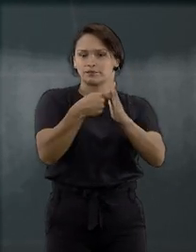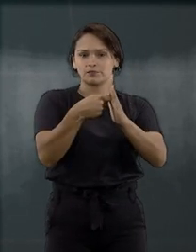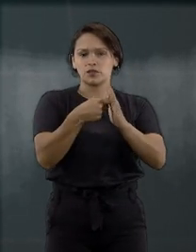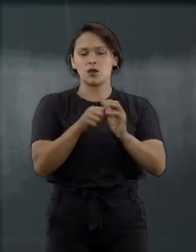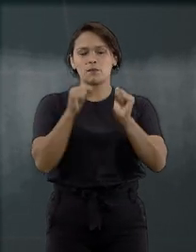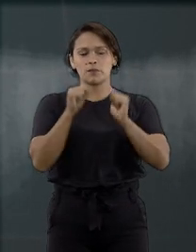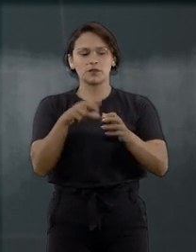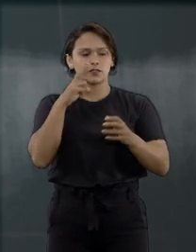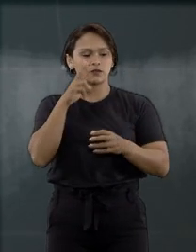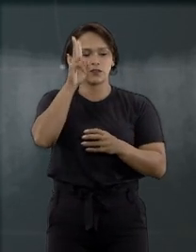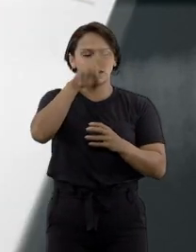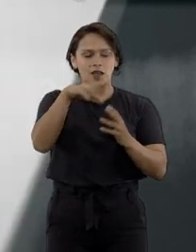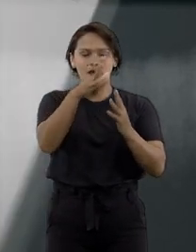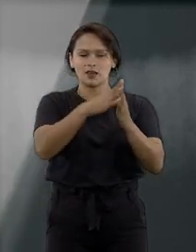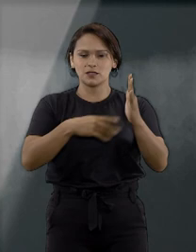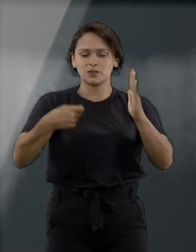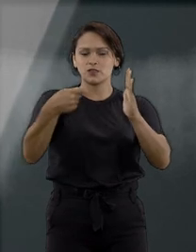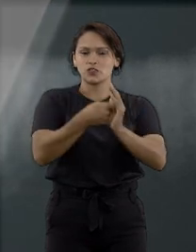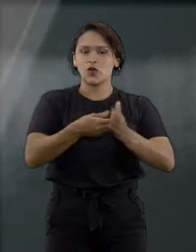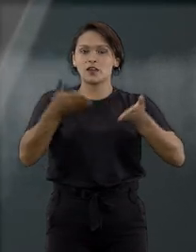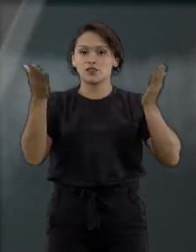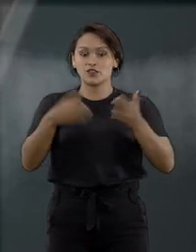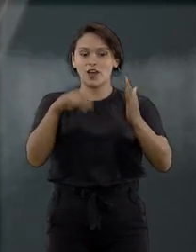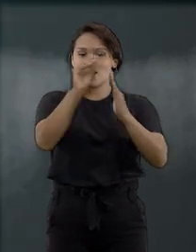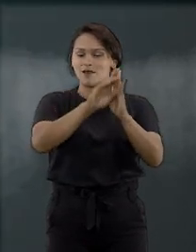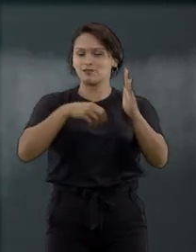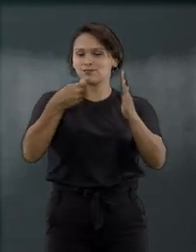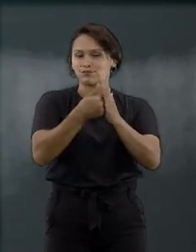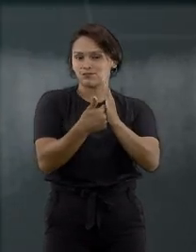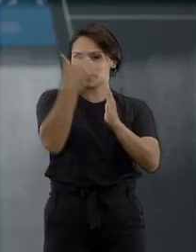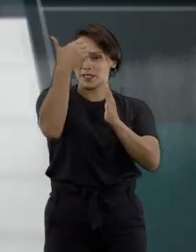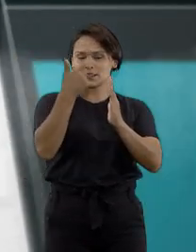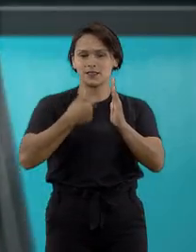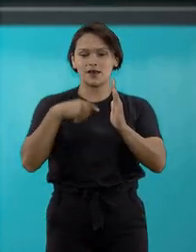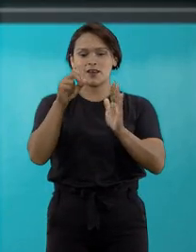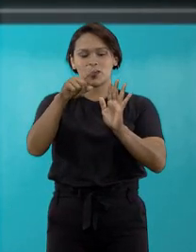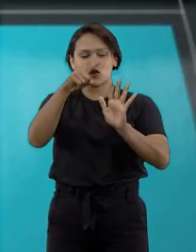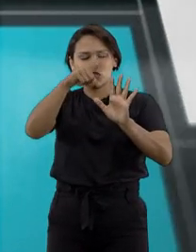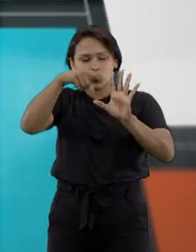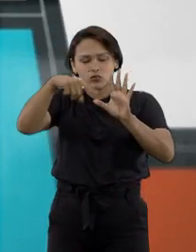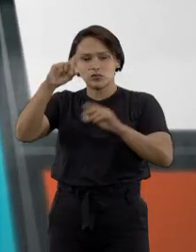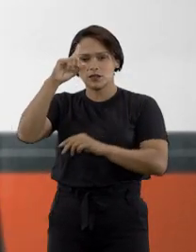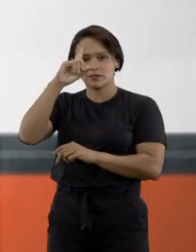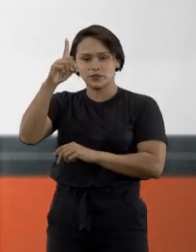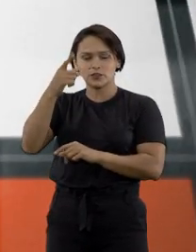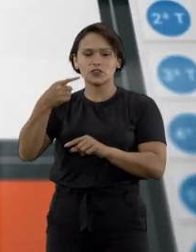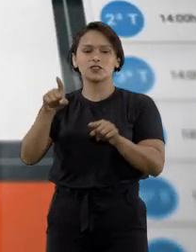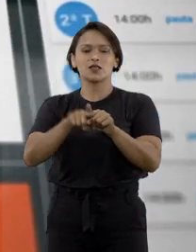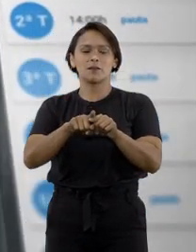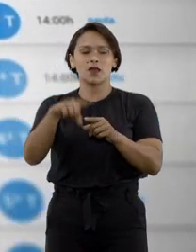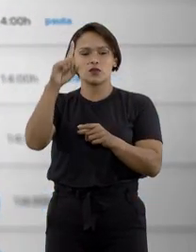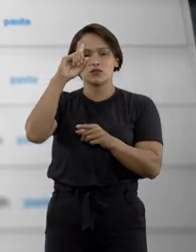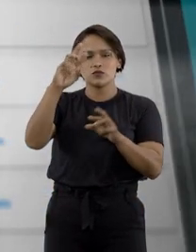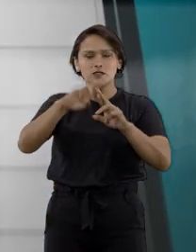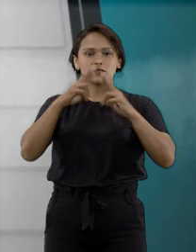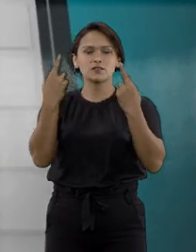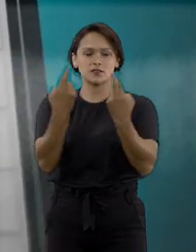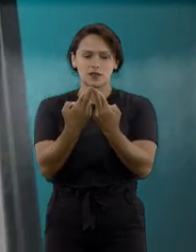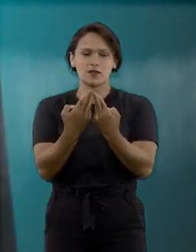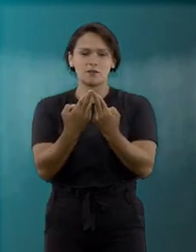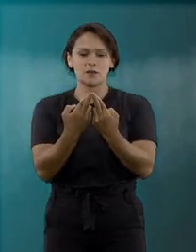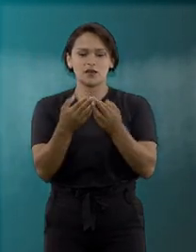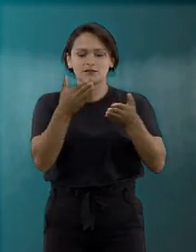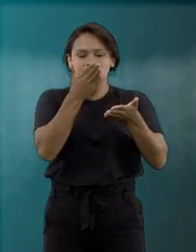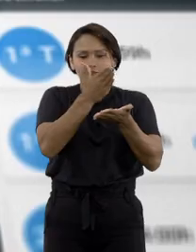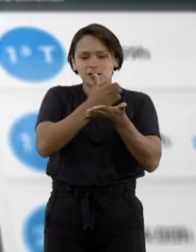as petições já impetradas. E no ícone Calendário, o advogado visualiza as datas das sessões de julgamento separadas por